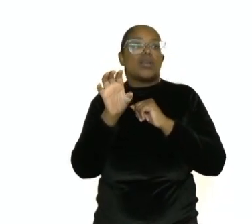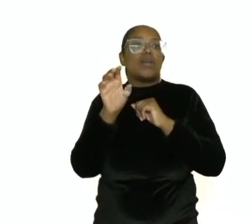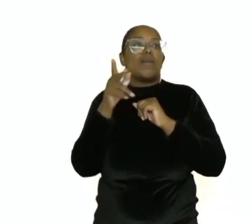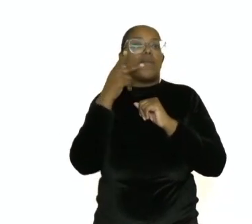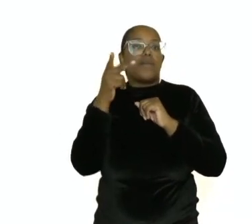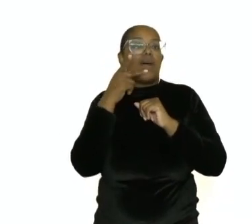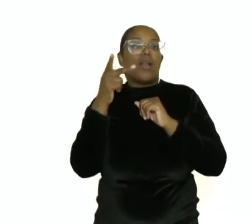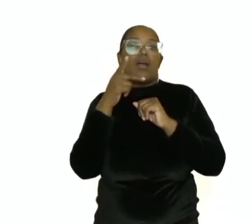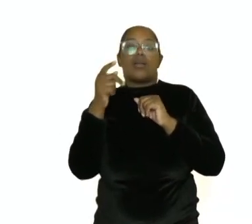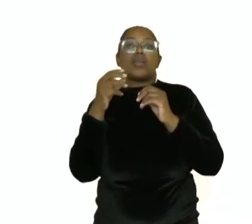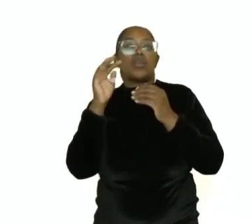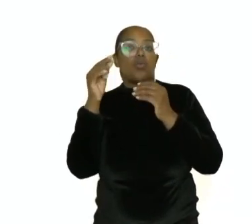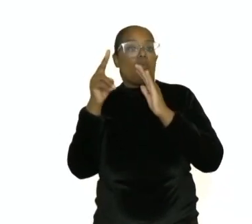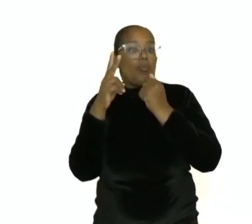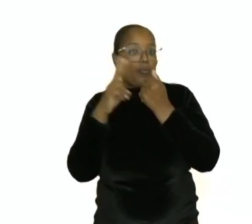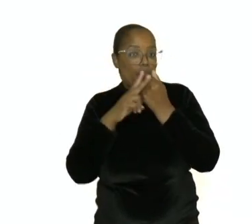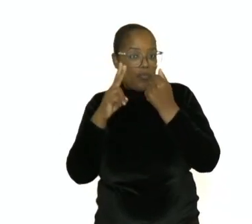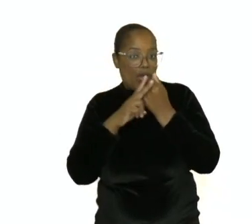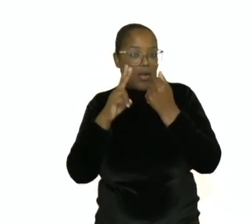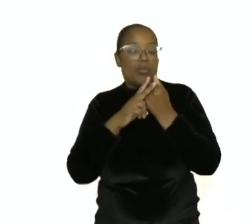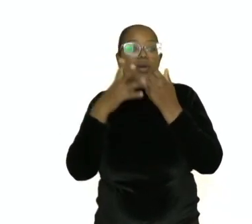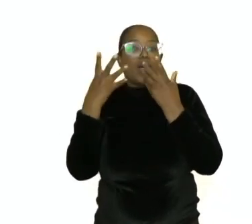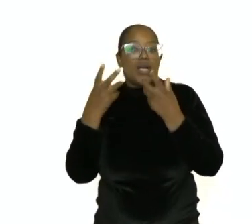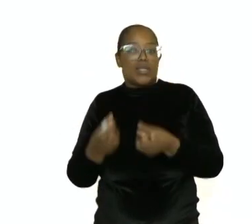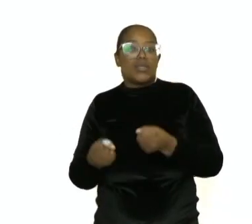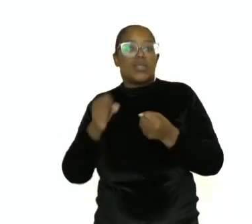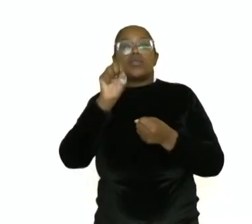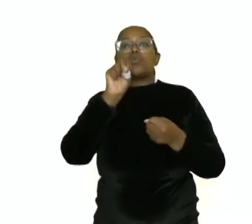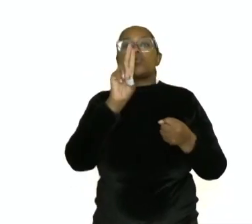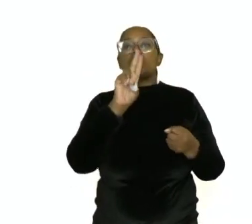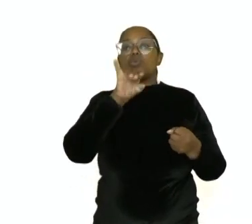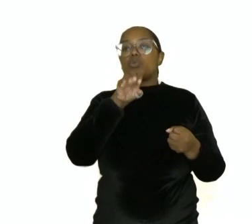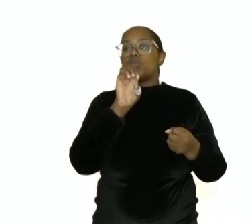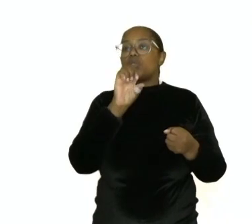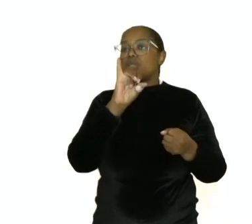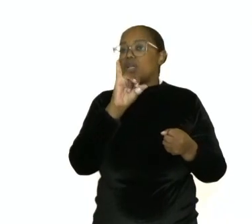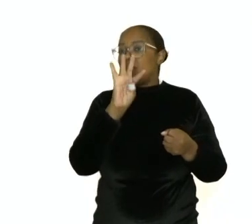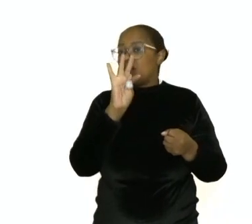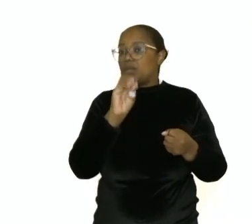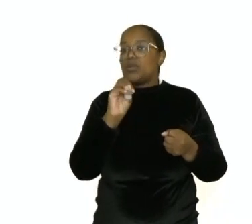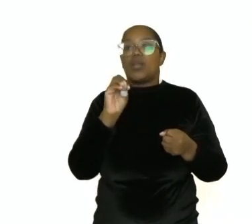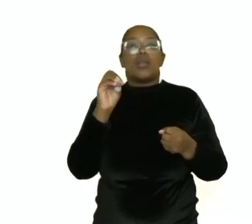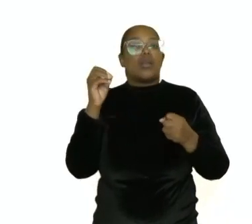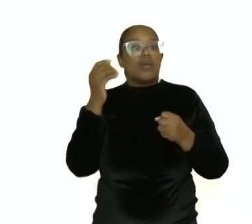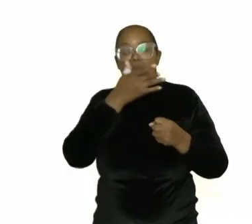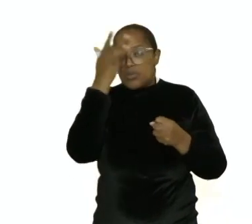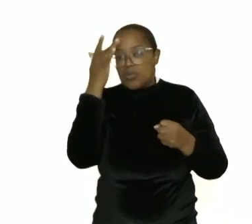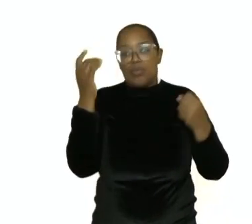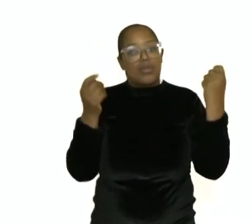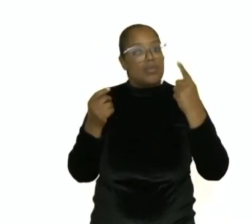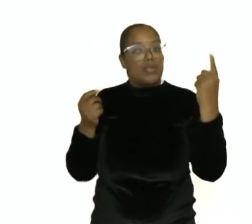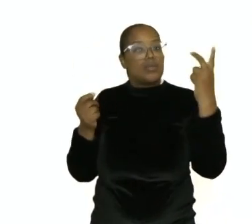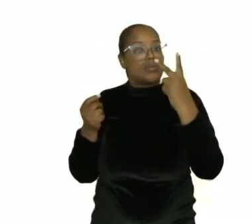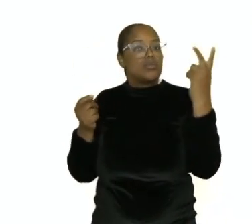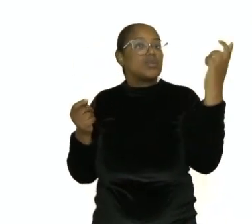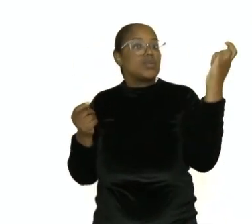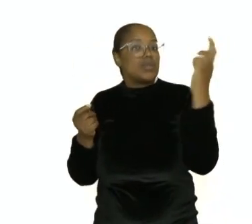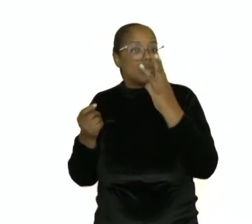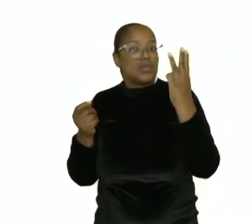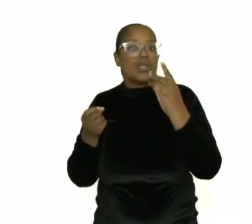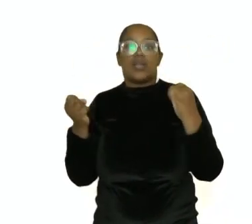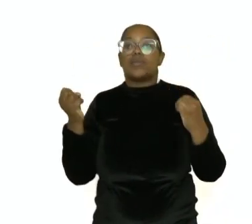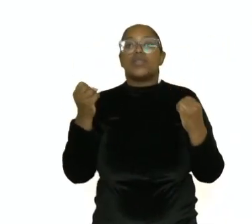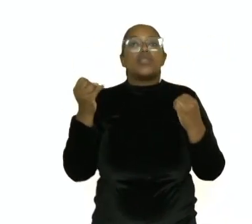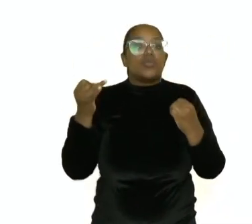verbal estabelece que o verbo concorda com o sujeito em pessoa. Primeira, segunda e terceira. E em números, singular